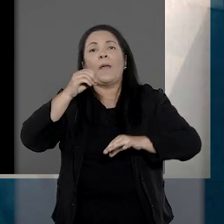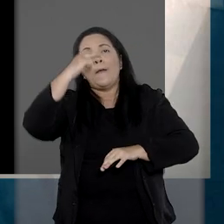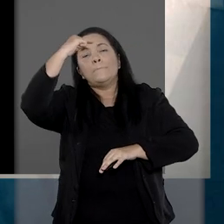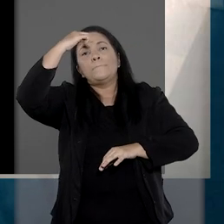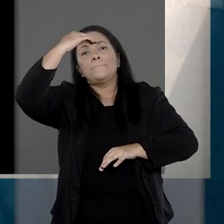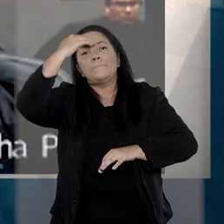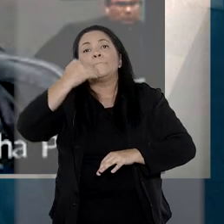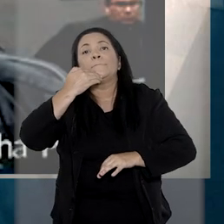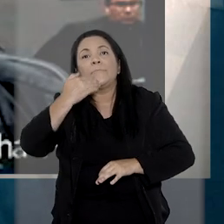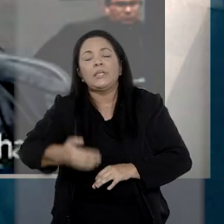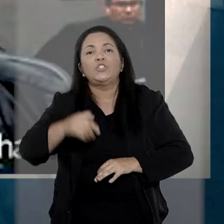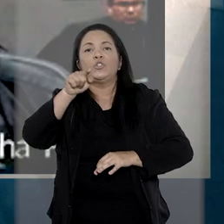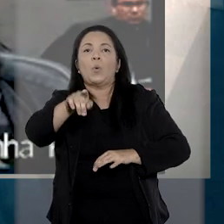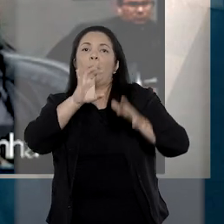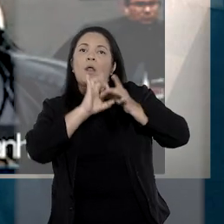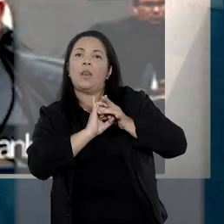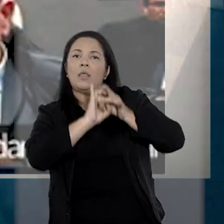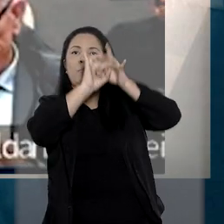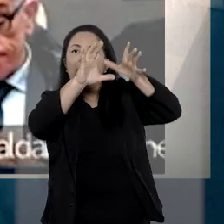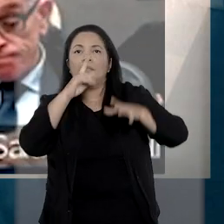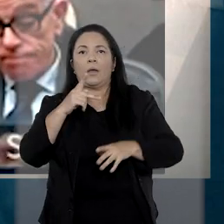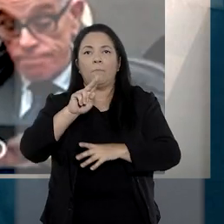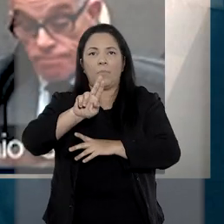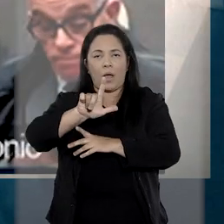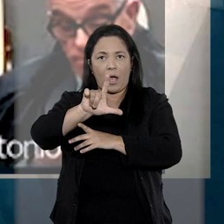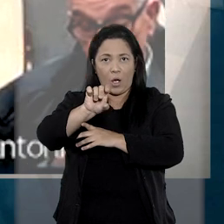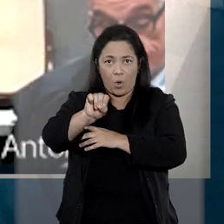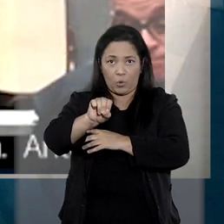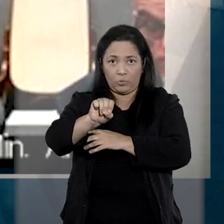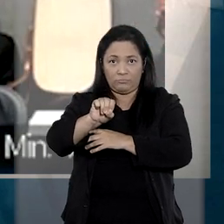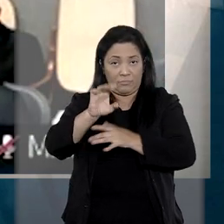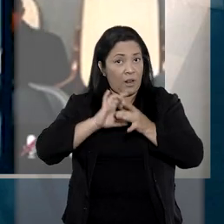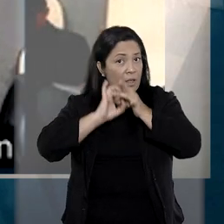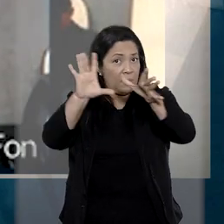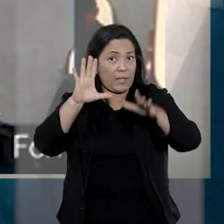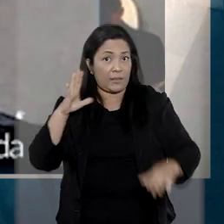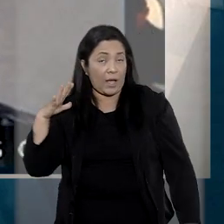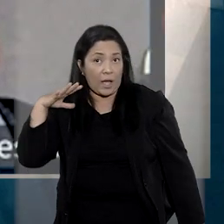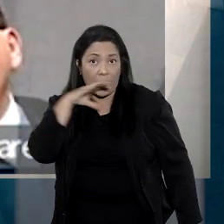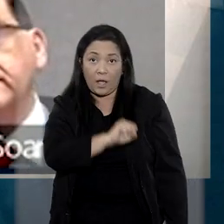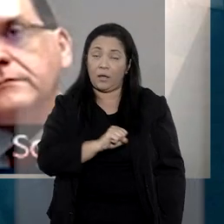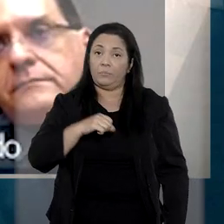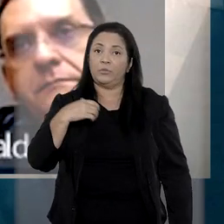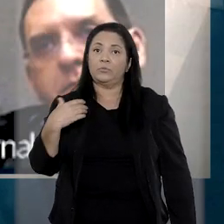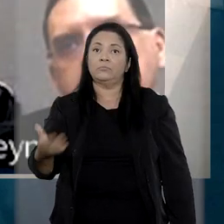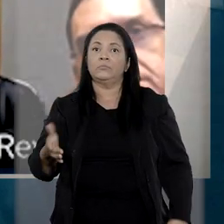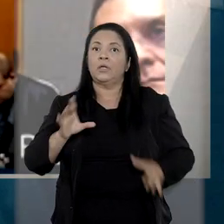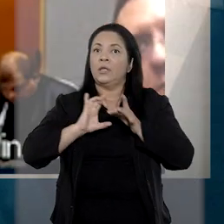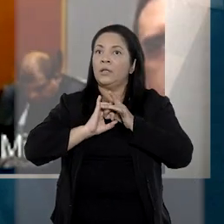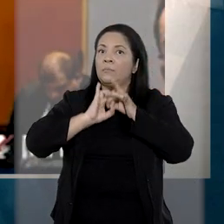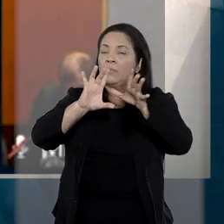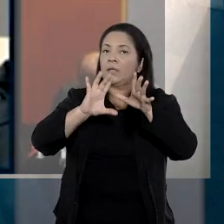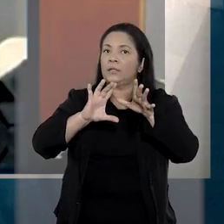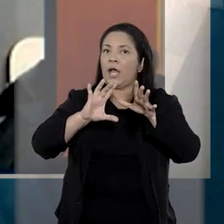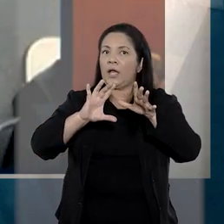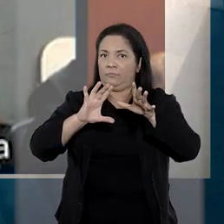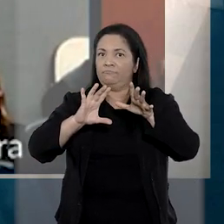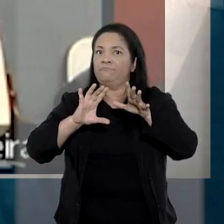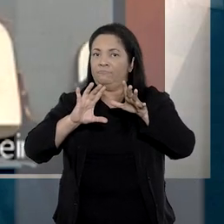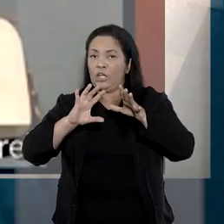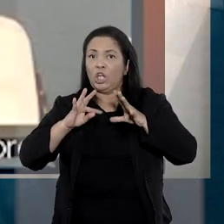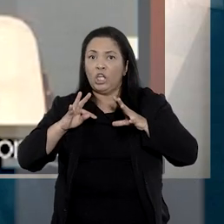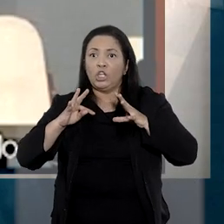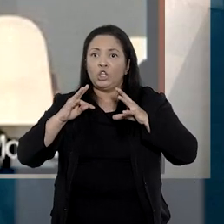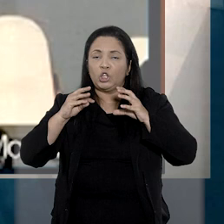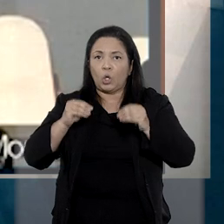das ações penais e concedeu ordem de ofício para determinar a soltura imediata em relação a todos os processos,